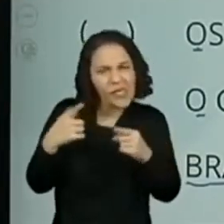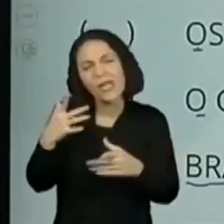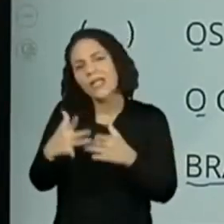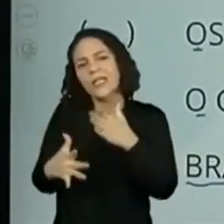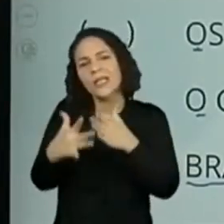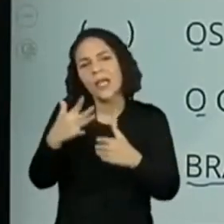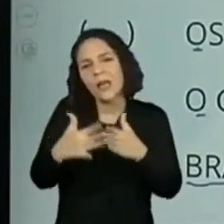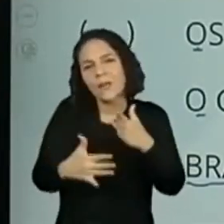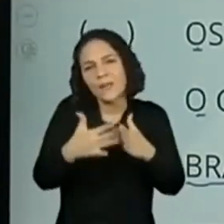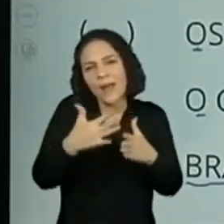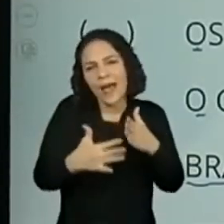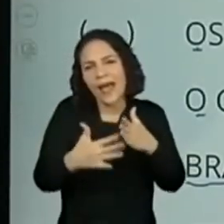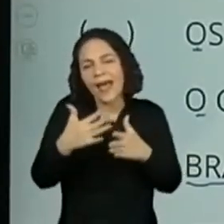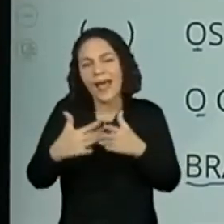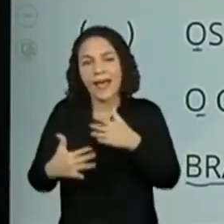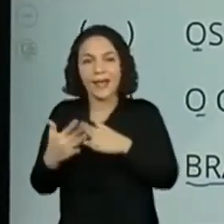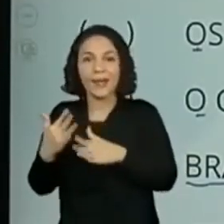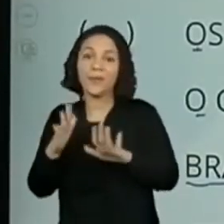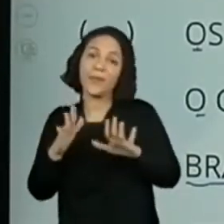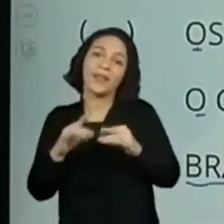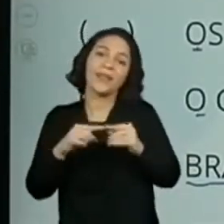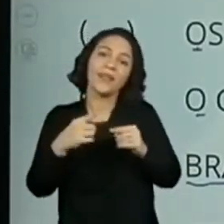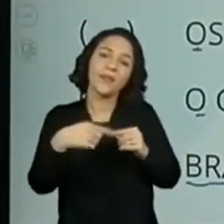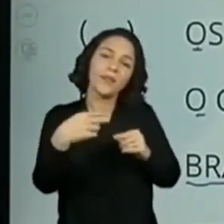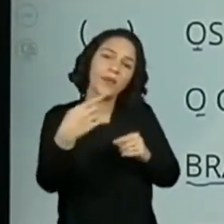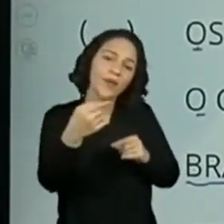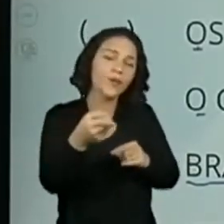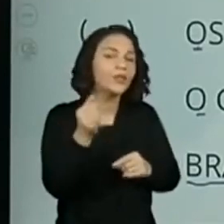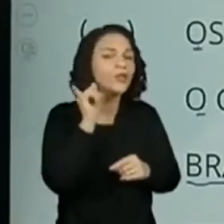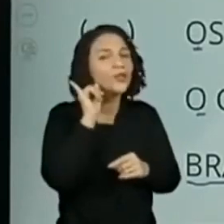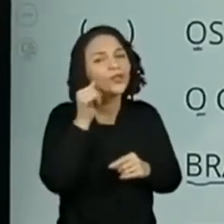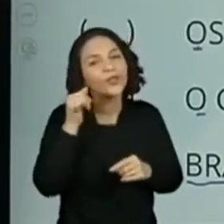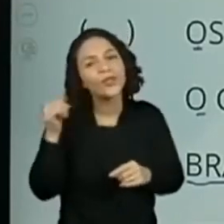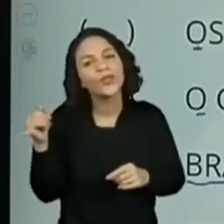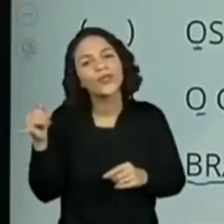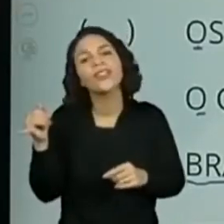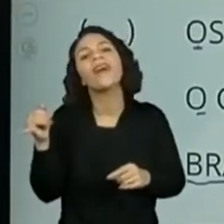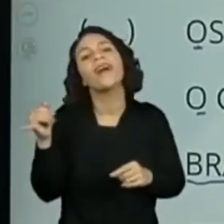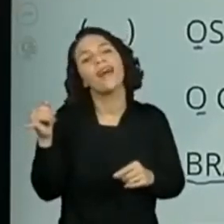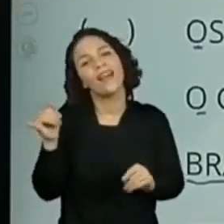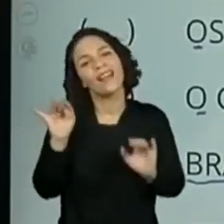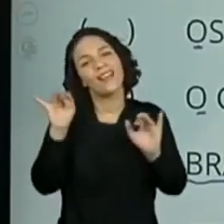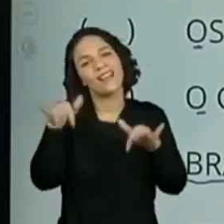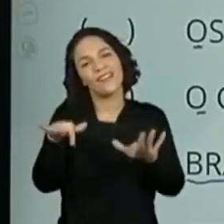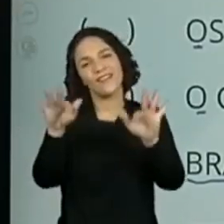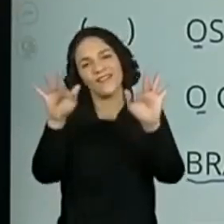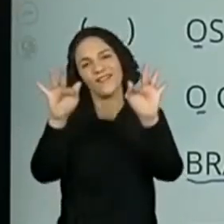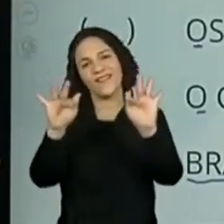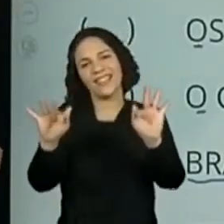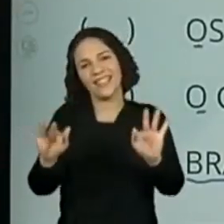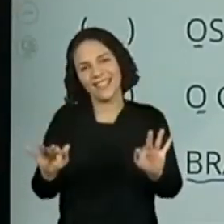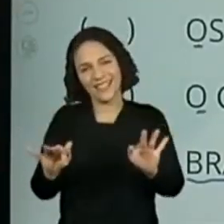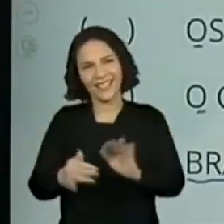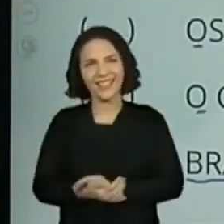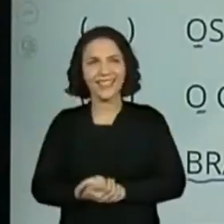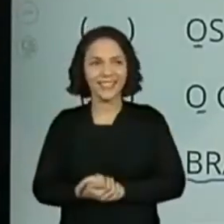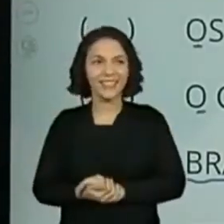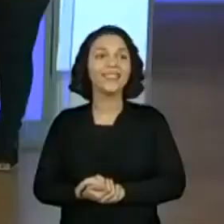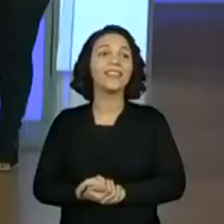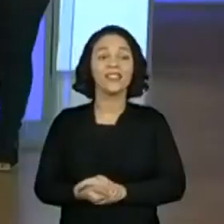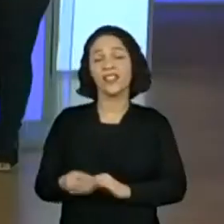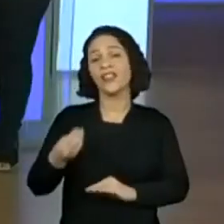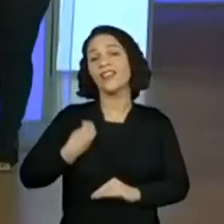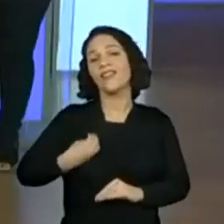personagens principais. Mas depois, nos contos, sempre a gente termina tendo um final feliz. viveram